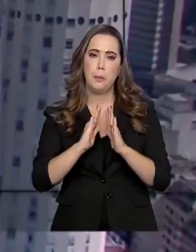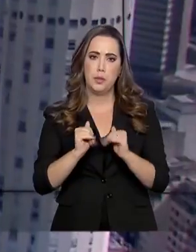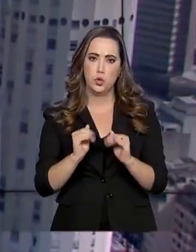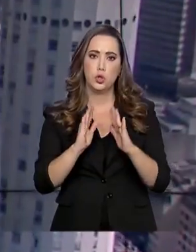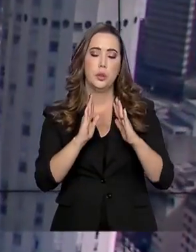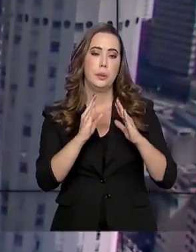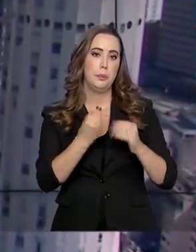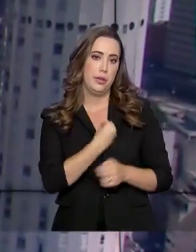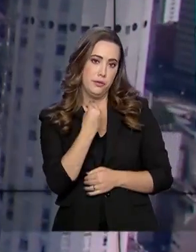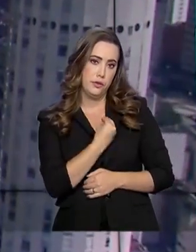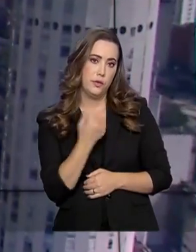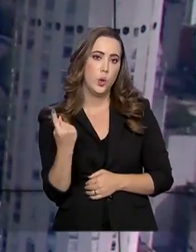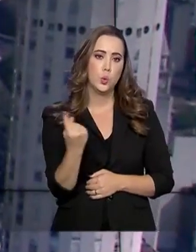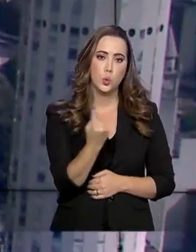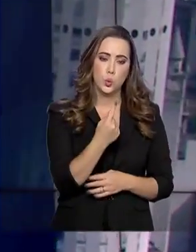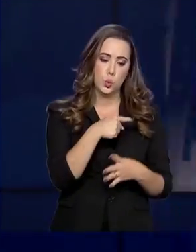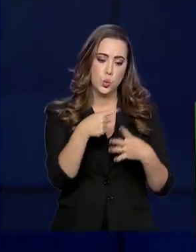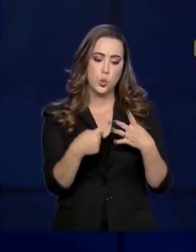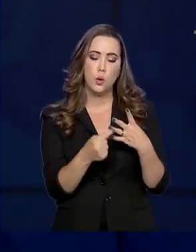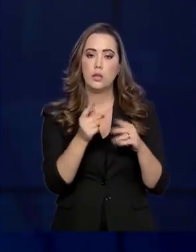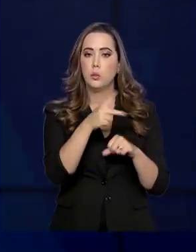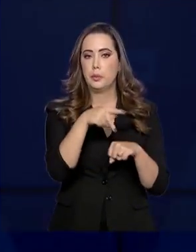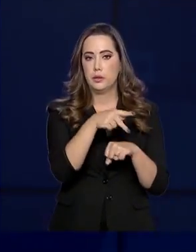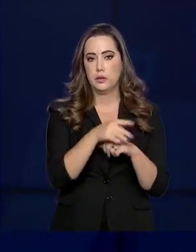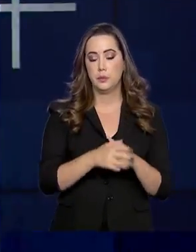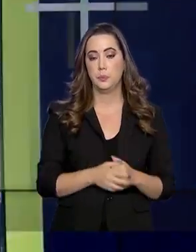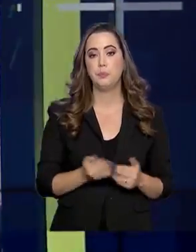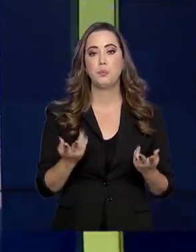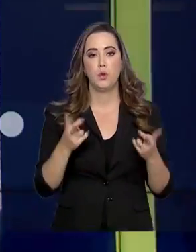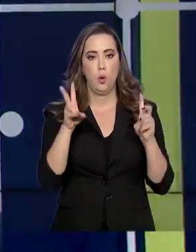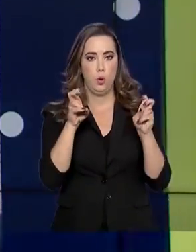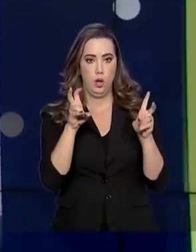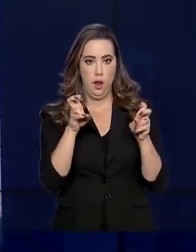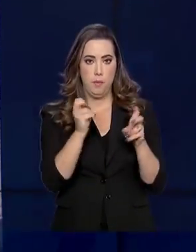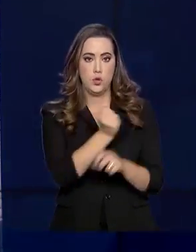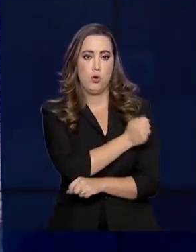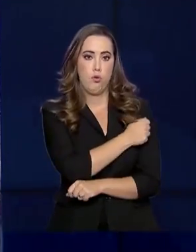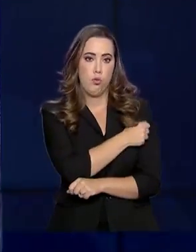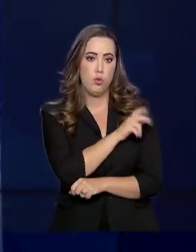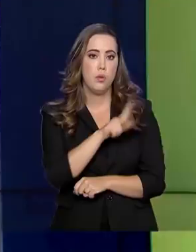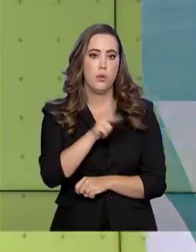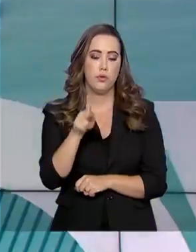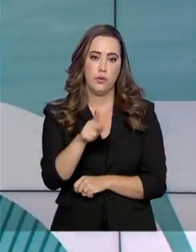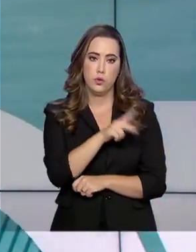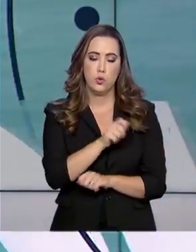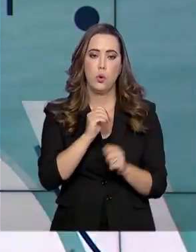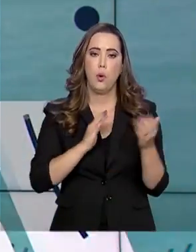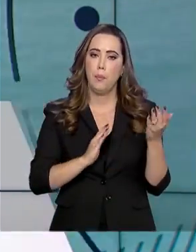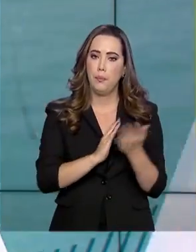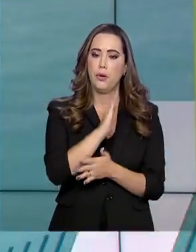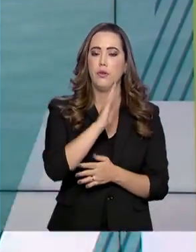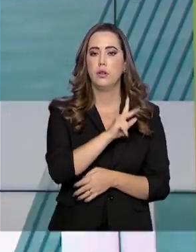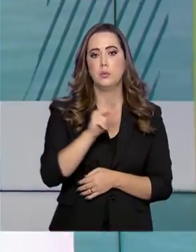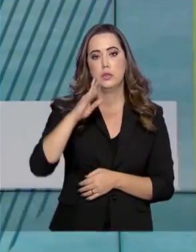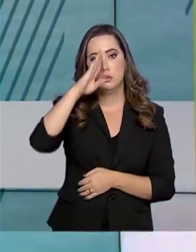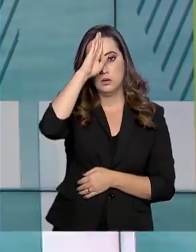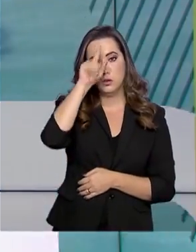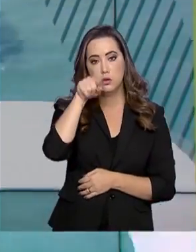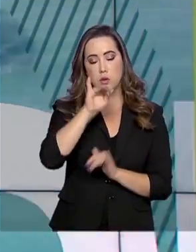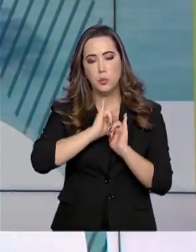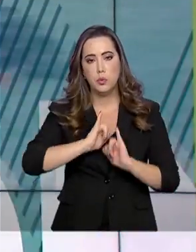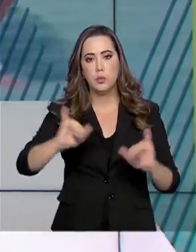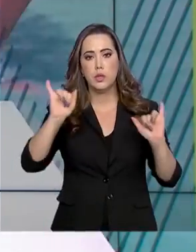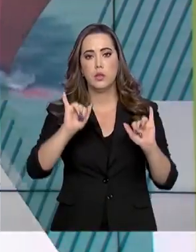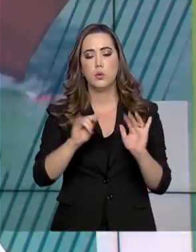O acordo sobre gratuidade de vistos para estudantes e docentes foi promulgado pelo presidente Jair Bolsonaro e publicado